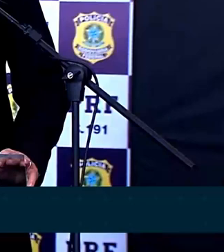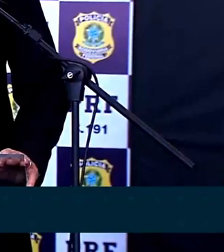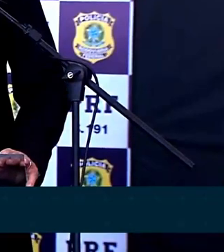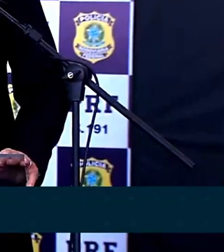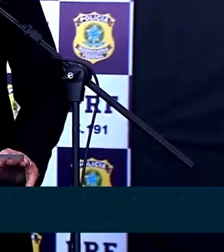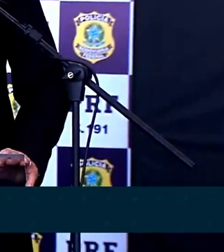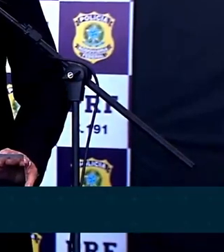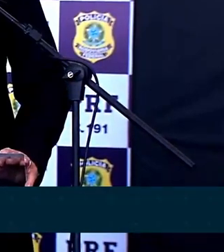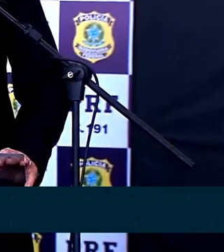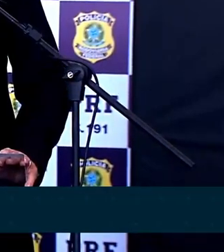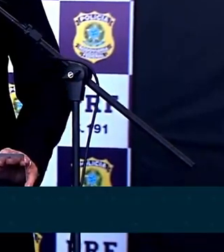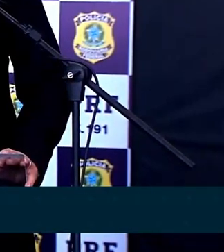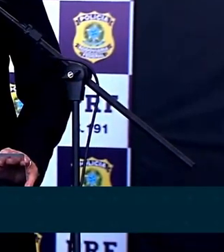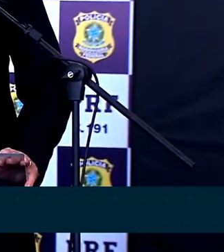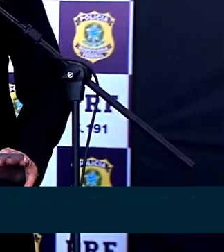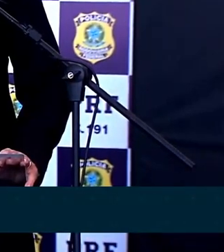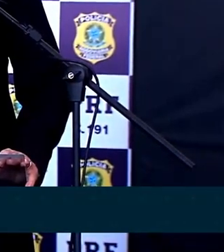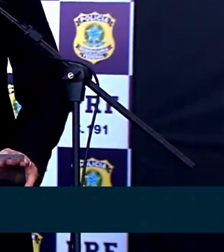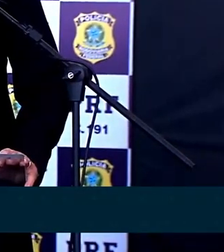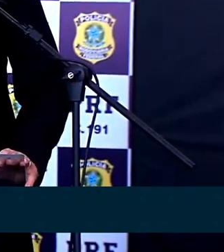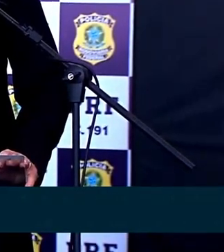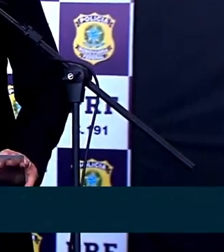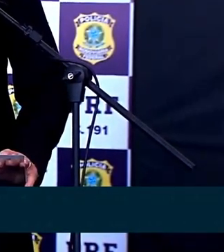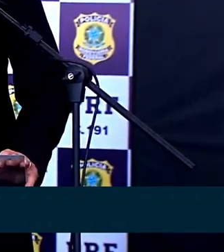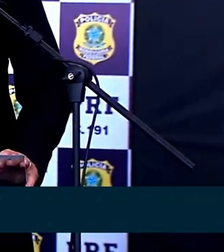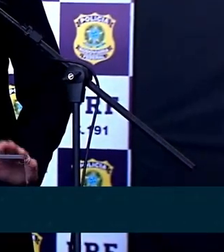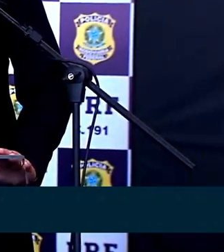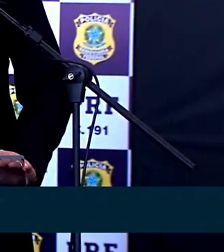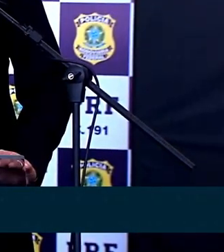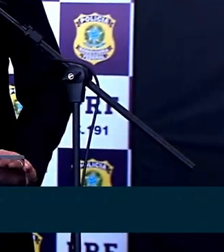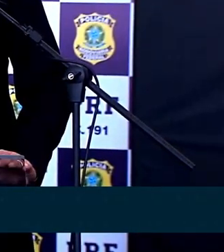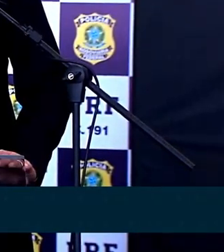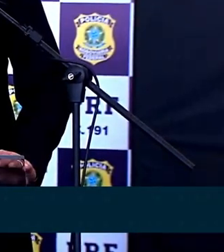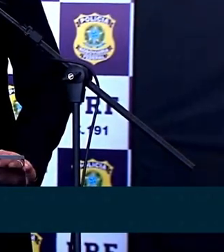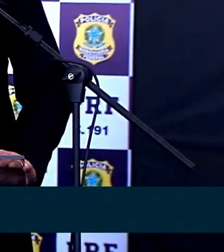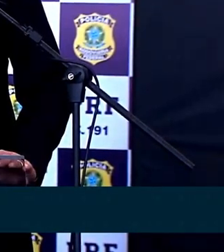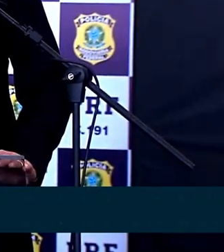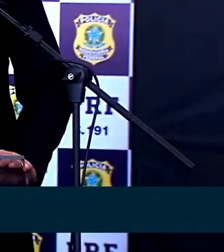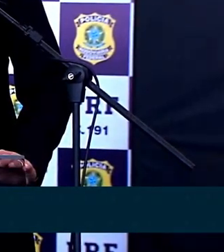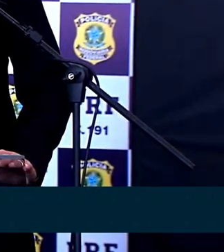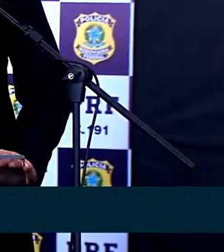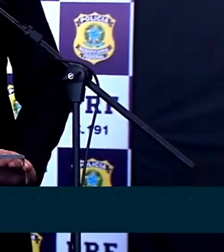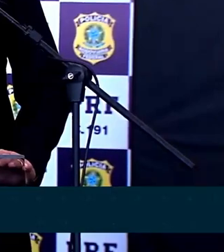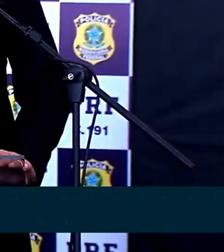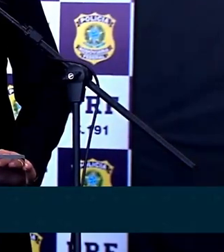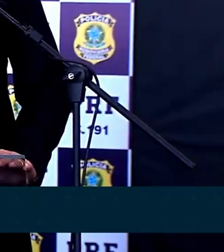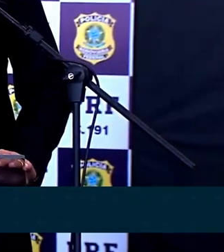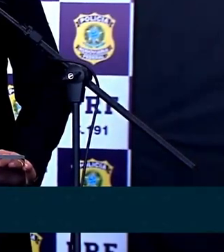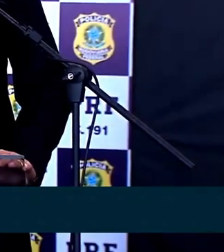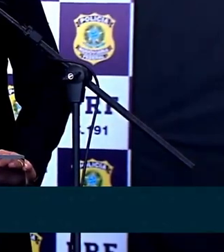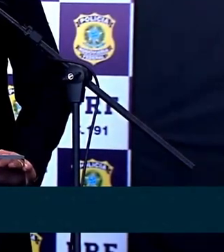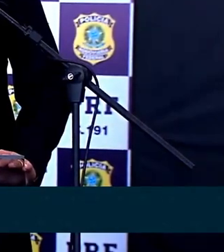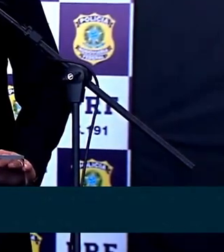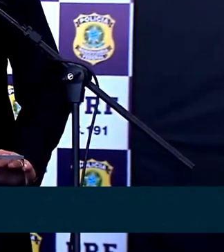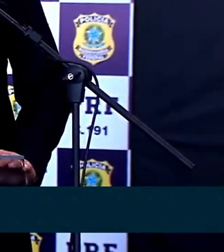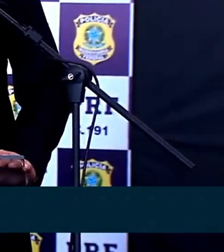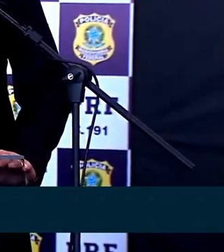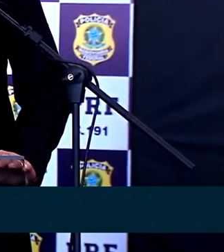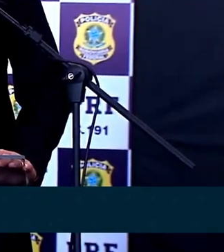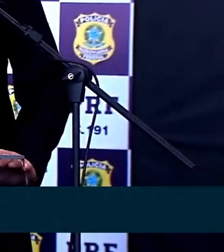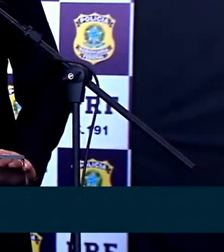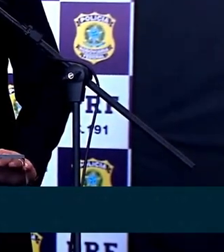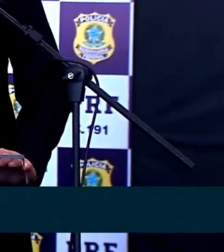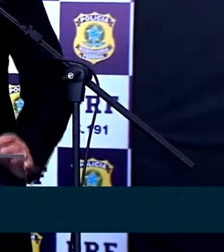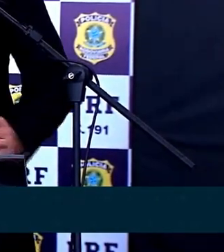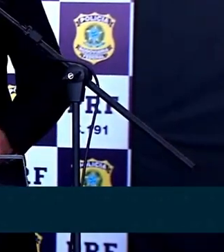o Ágio trouxe para nós a necessidade de mais PRFs e já está bastante avançada a conversa